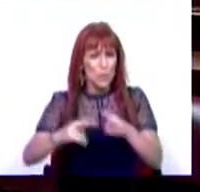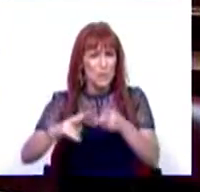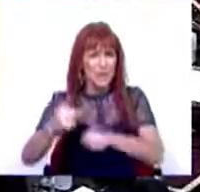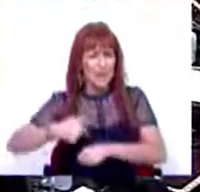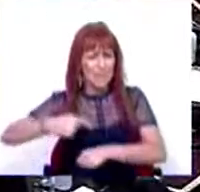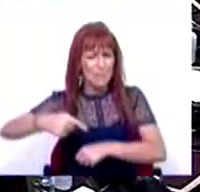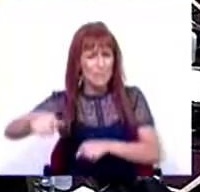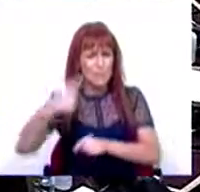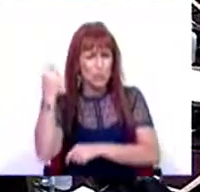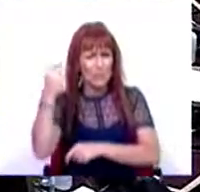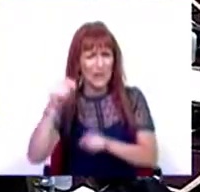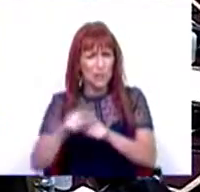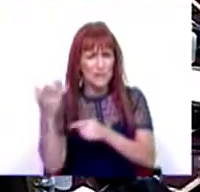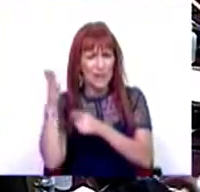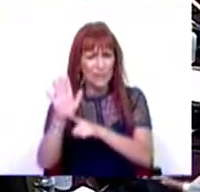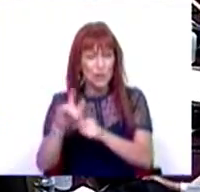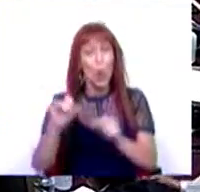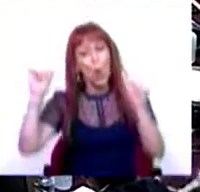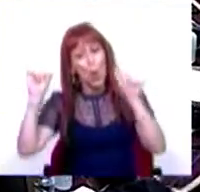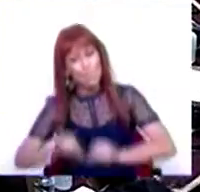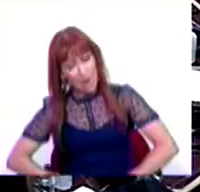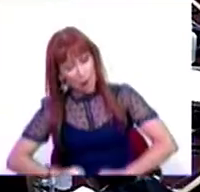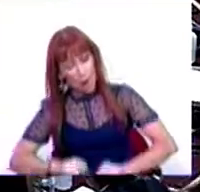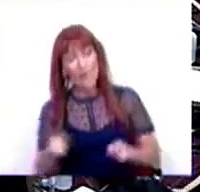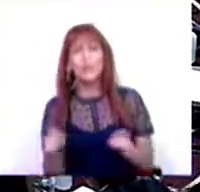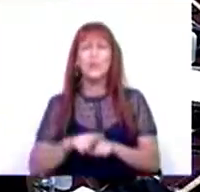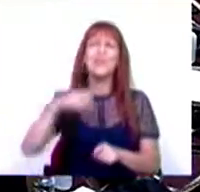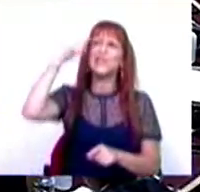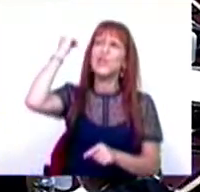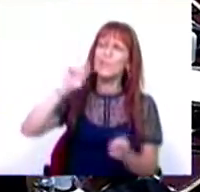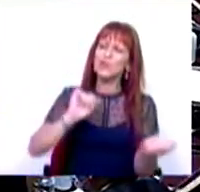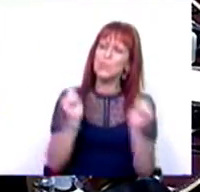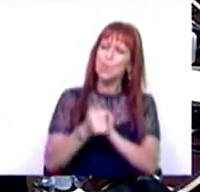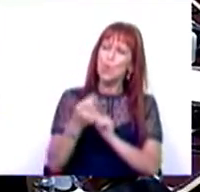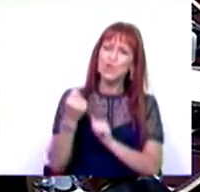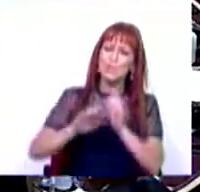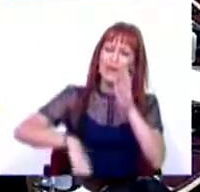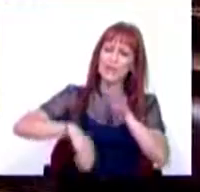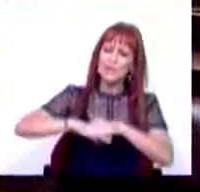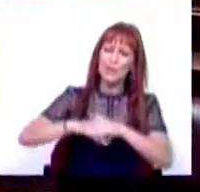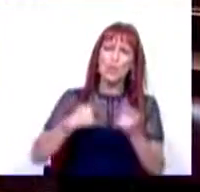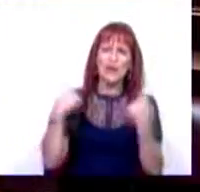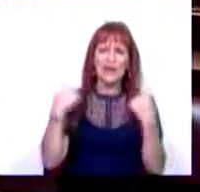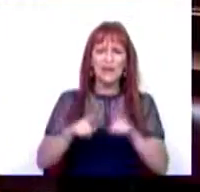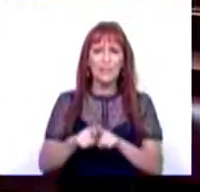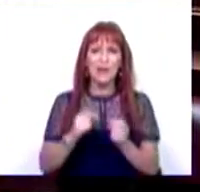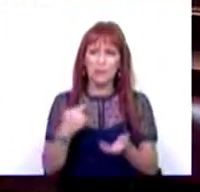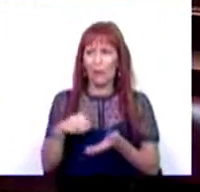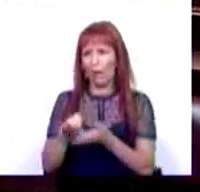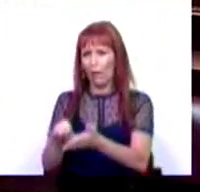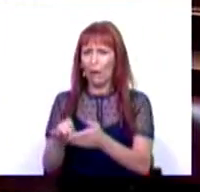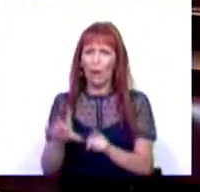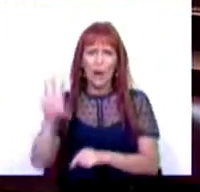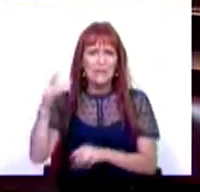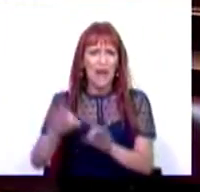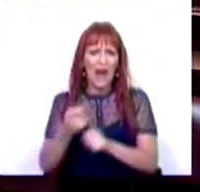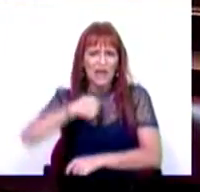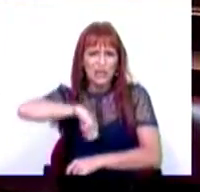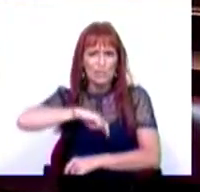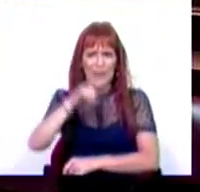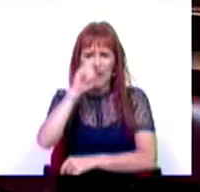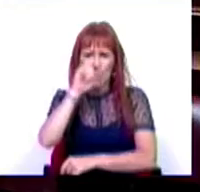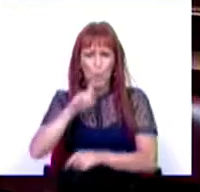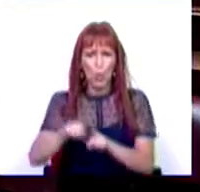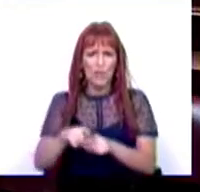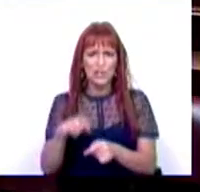diárias dos preços de referência. Ou pior, que nos esqueçamos de mudar os preços máximos e tenhamos que indenizar, como acontece em Espanha, com o